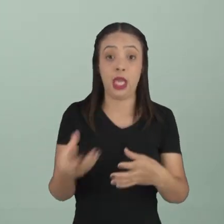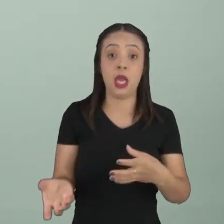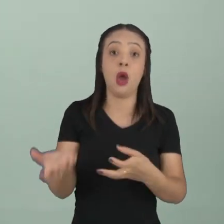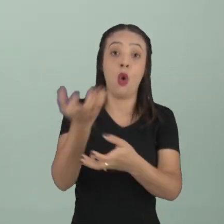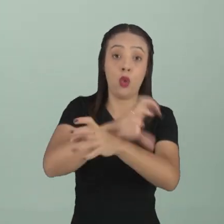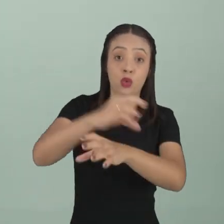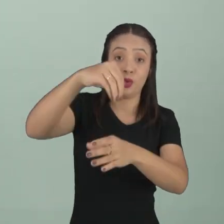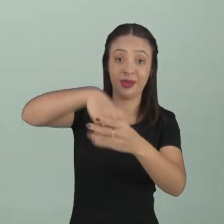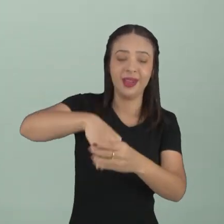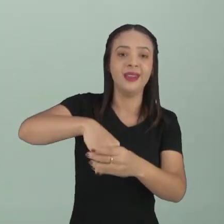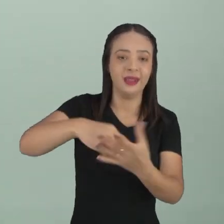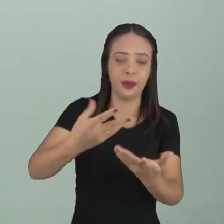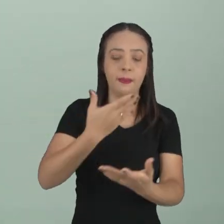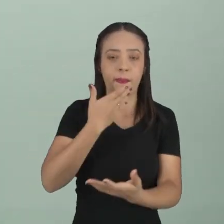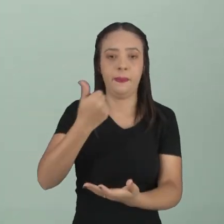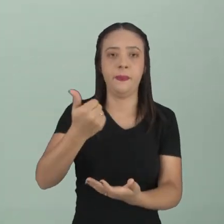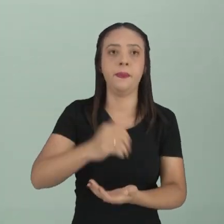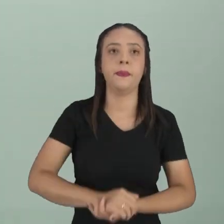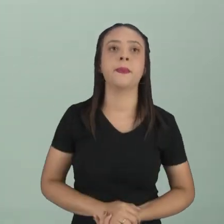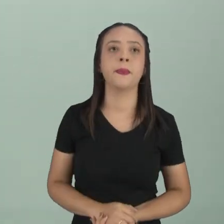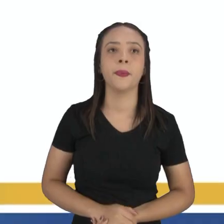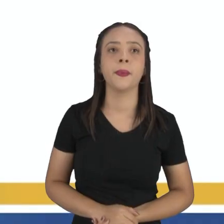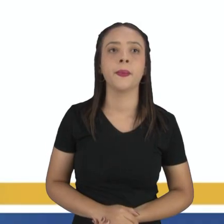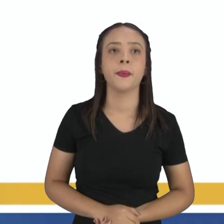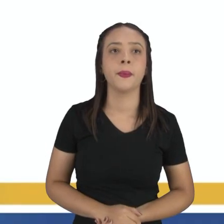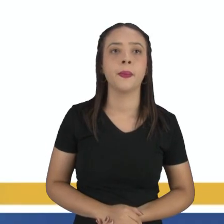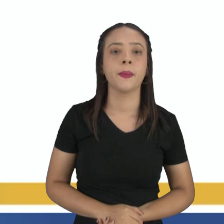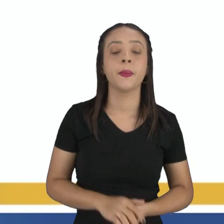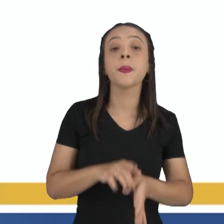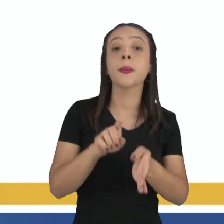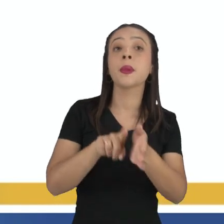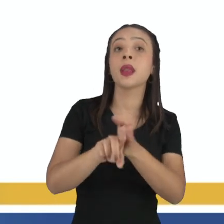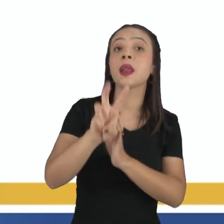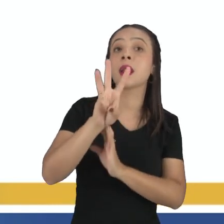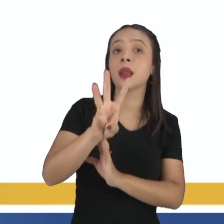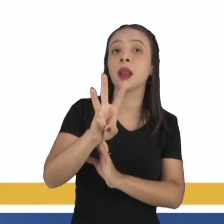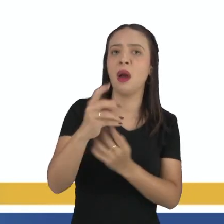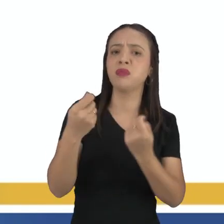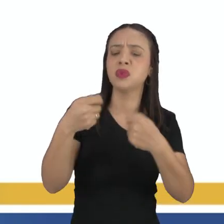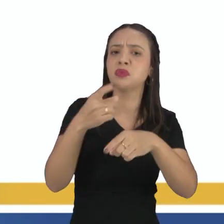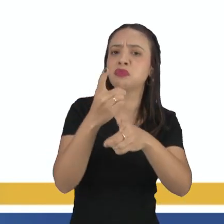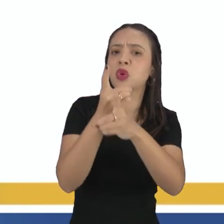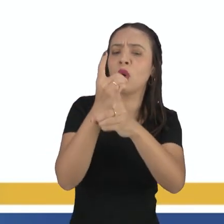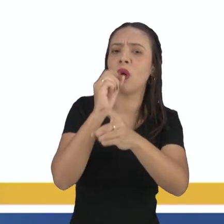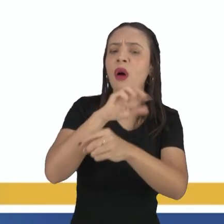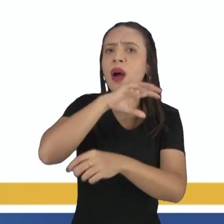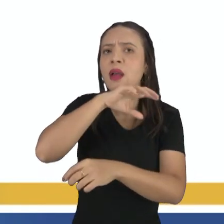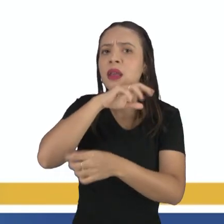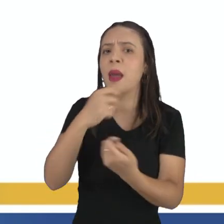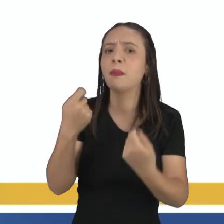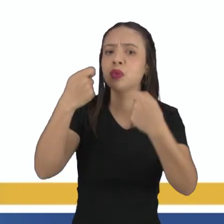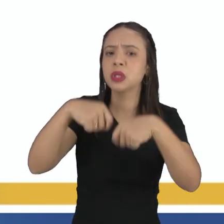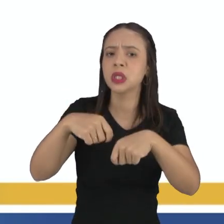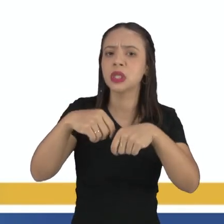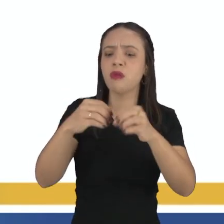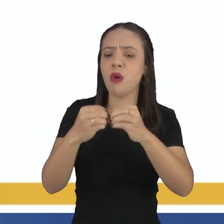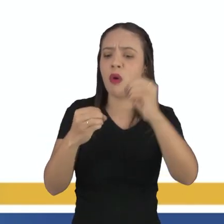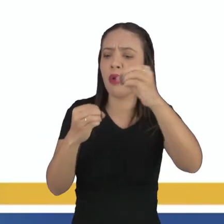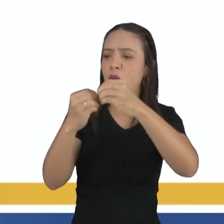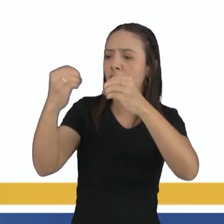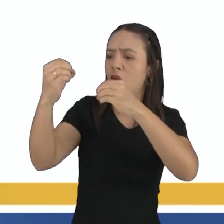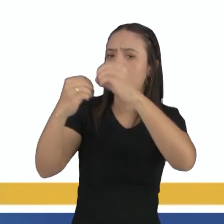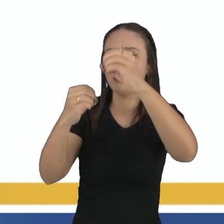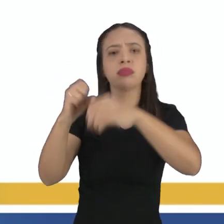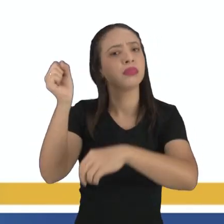invertebrados, que não possuem ossos internos, tá? E a 3, é possível encontrar animais que reproduzam-se assexuadamente?